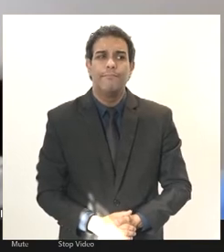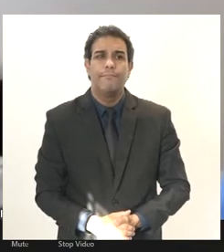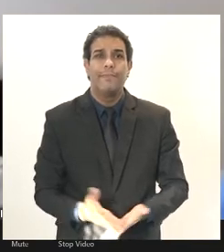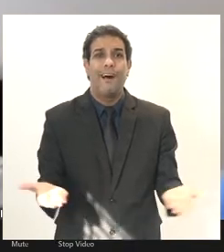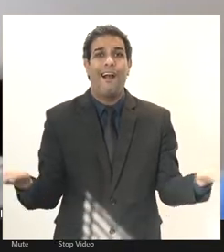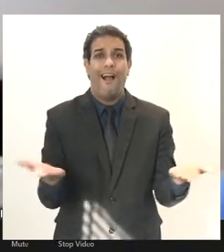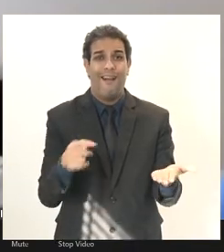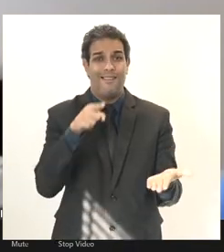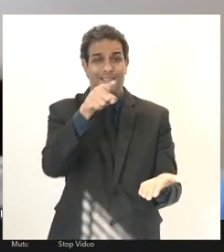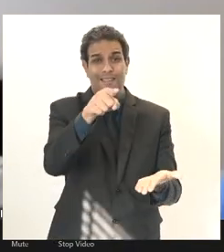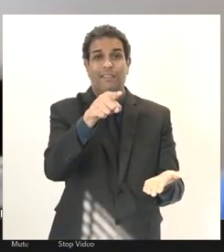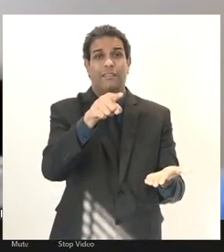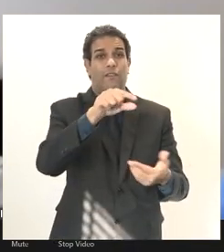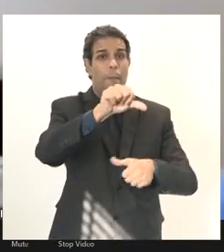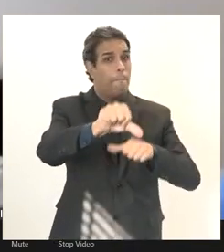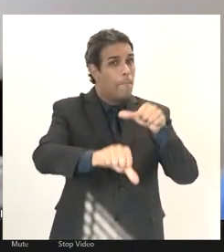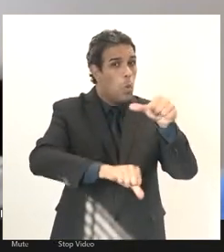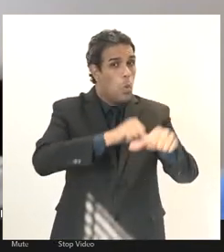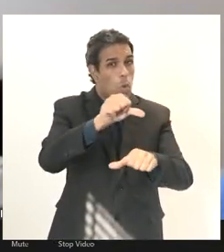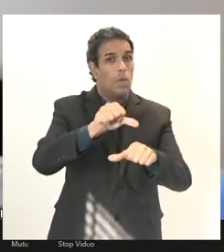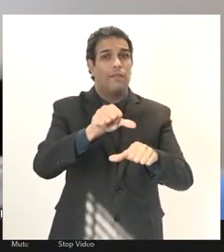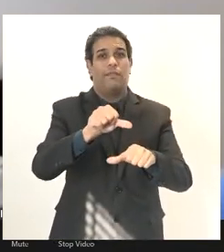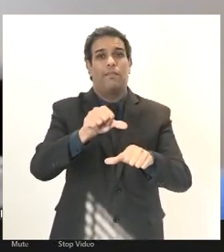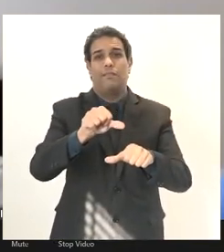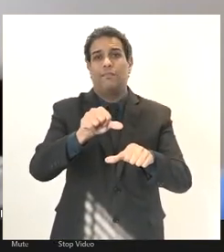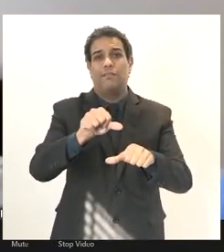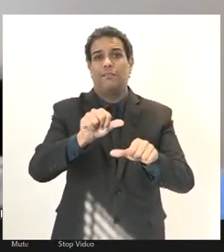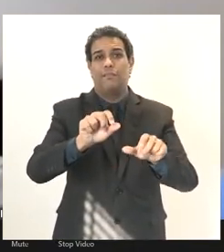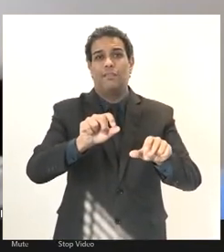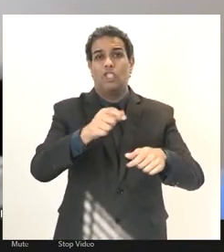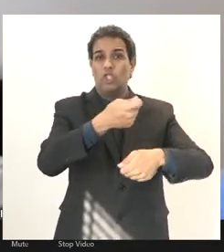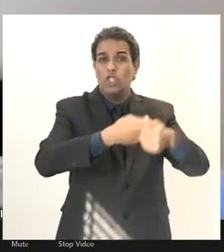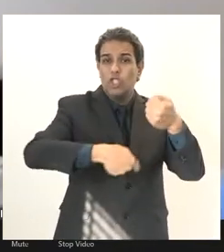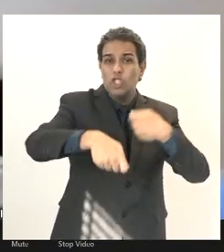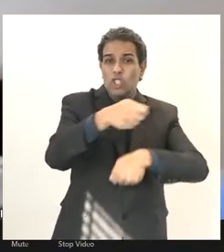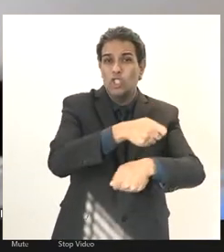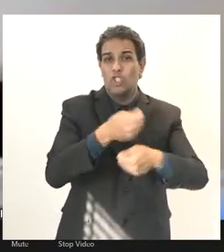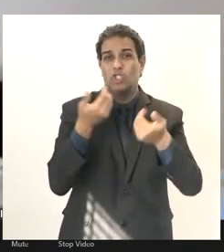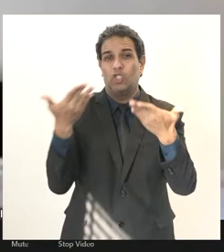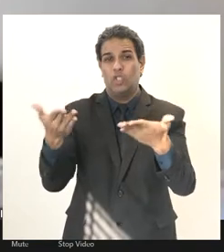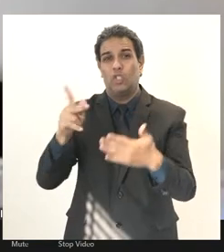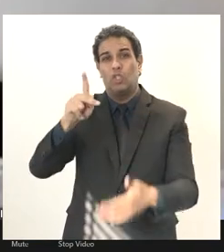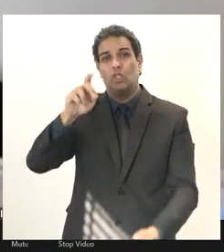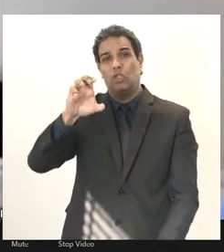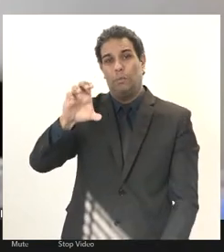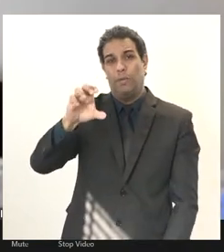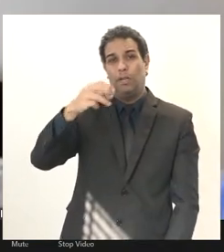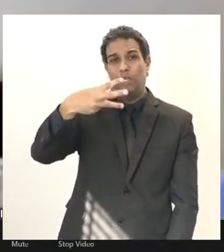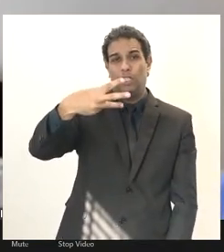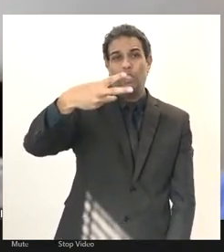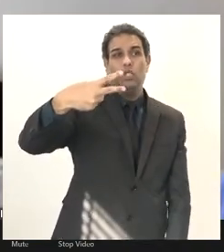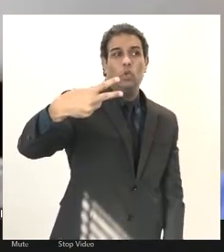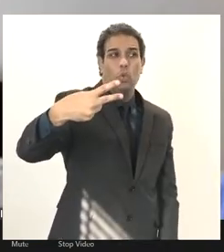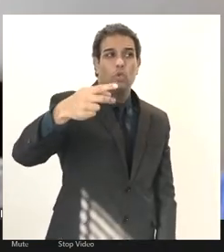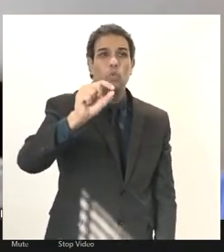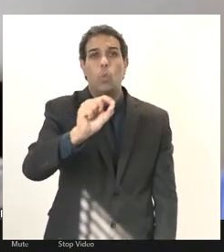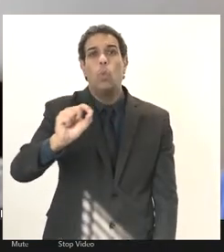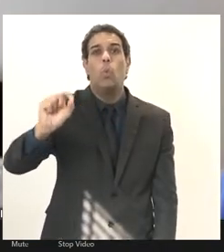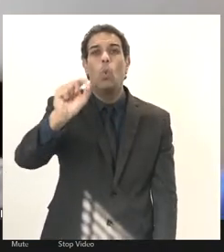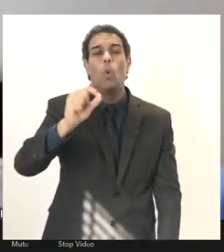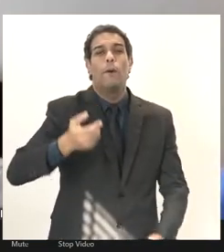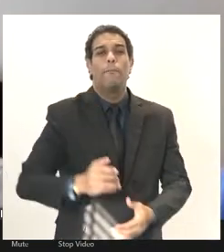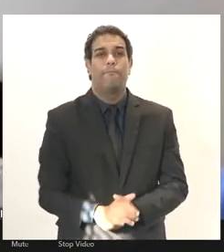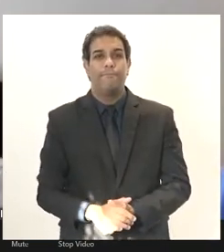reforma da previdência não foi diferente e agora apresenta com a PEC 32 com a